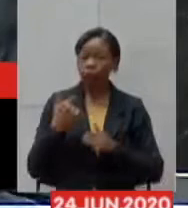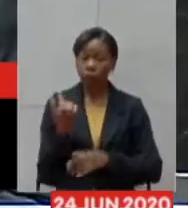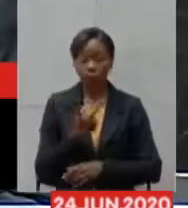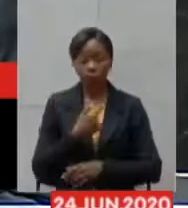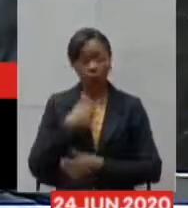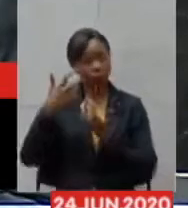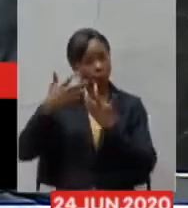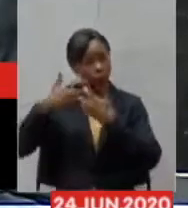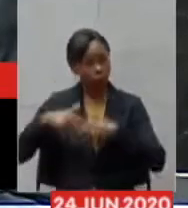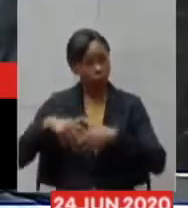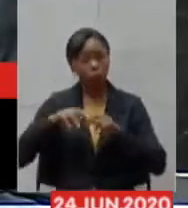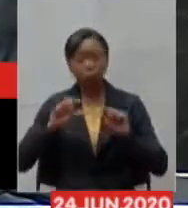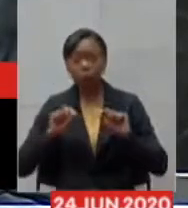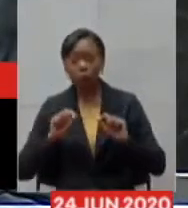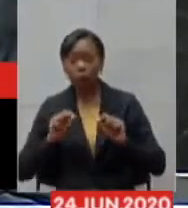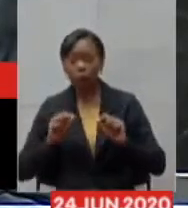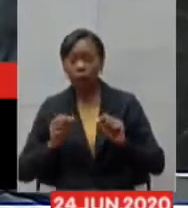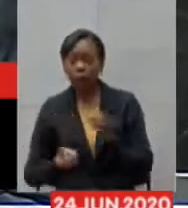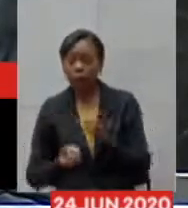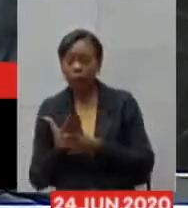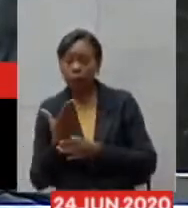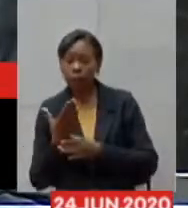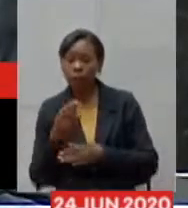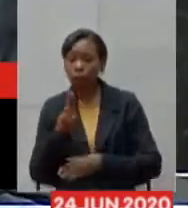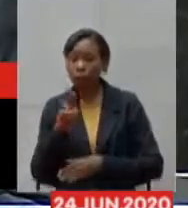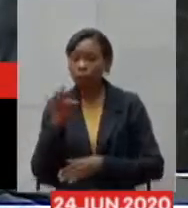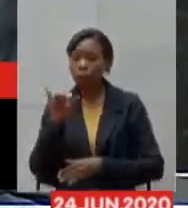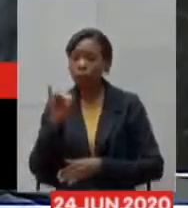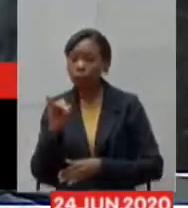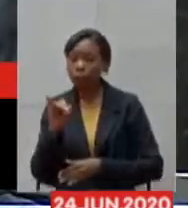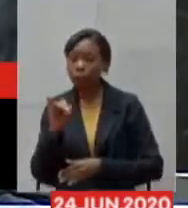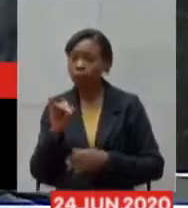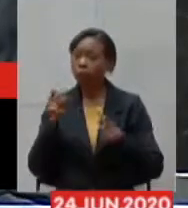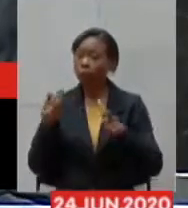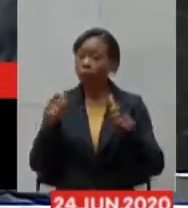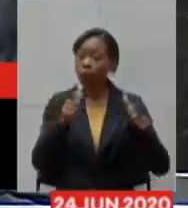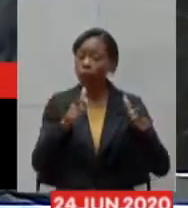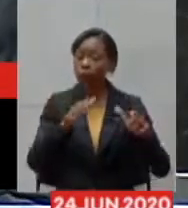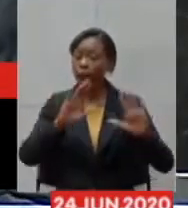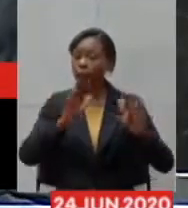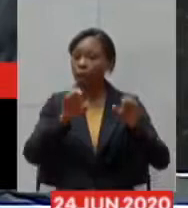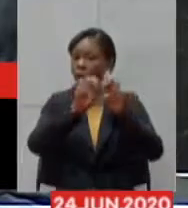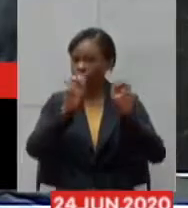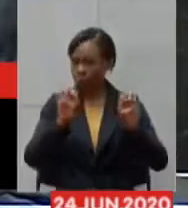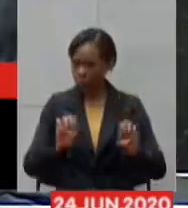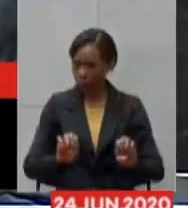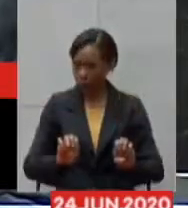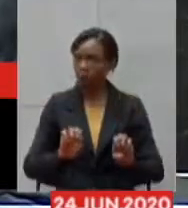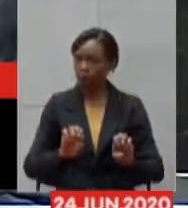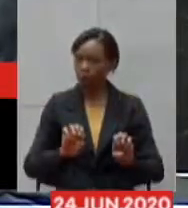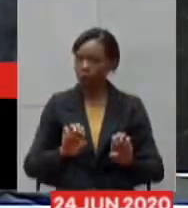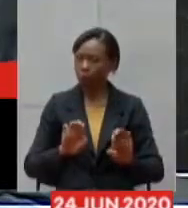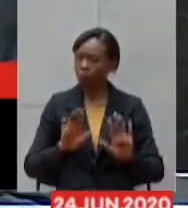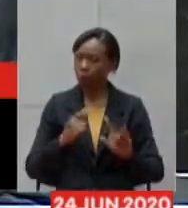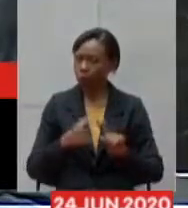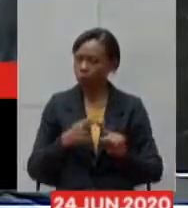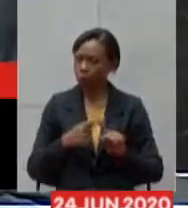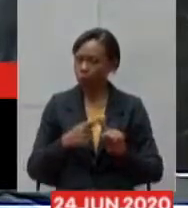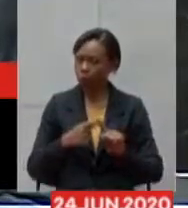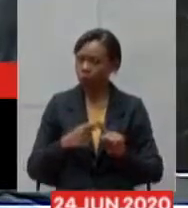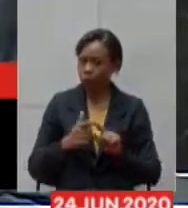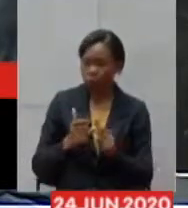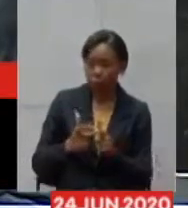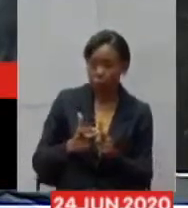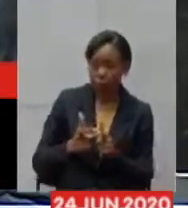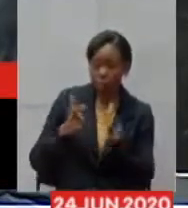leitos de terapia intensiva onde nós já tínhamos expertise para isso a gente usa uma frase que é fazer mais e melhor na terapia intensiva ou